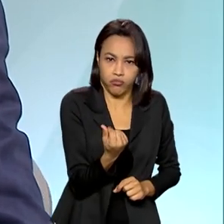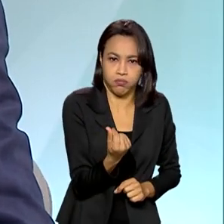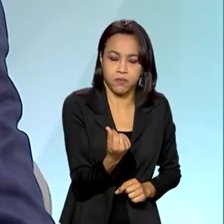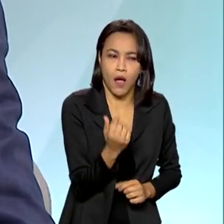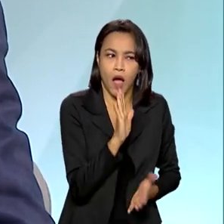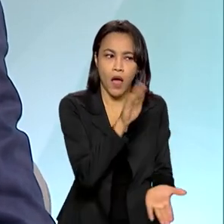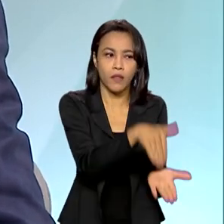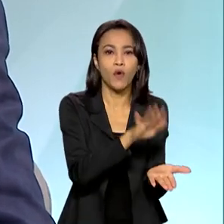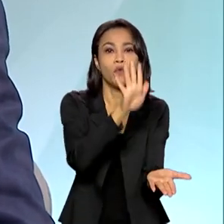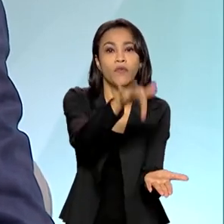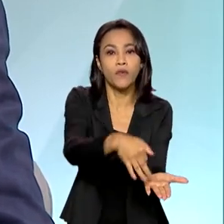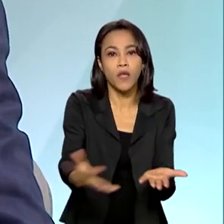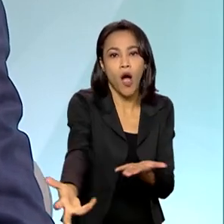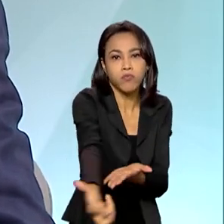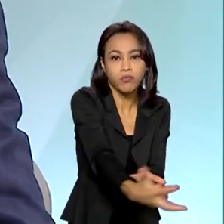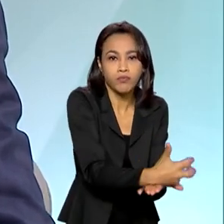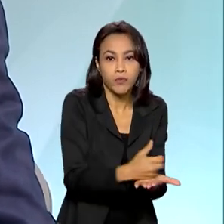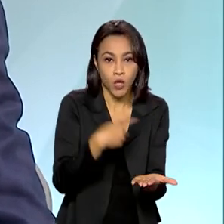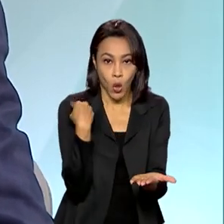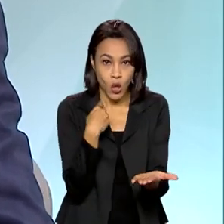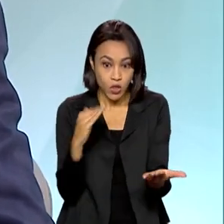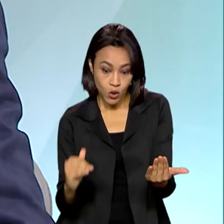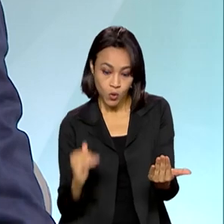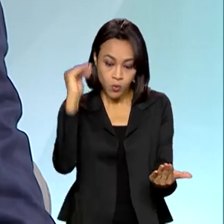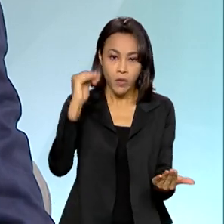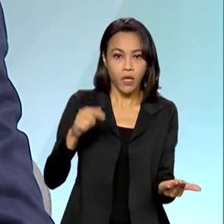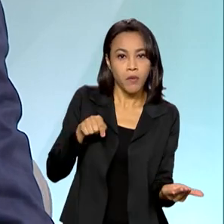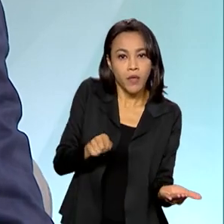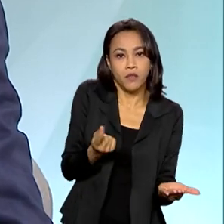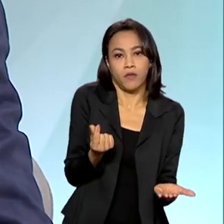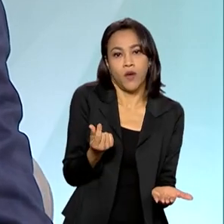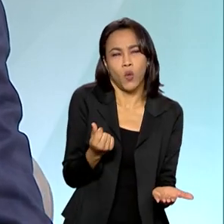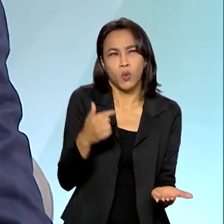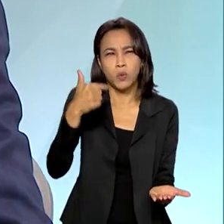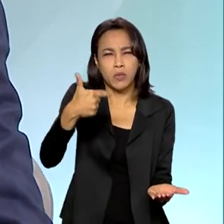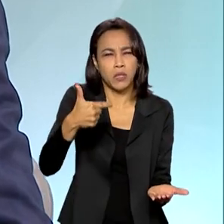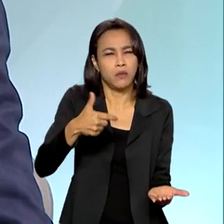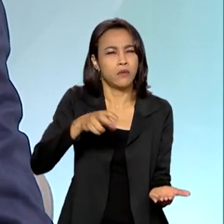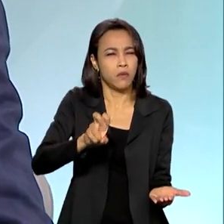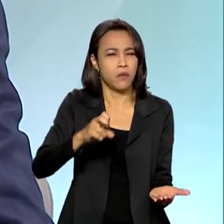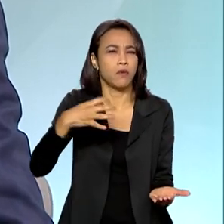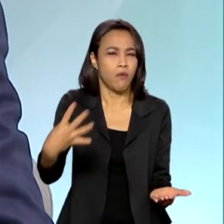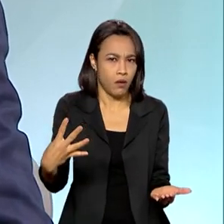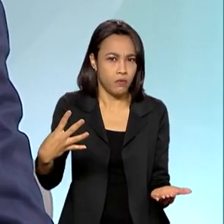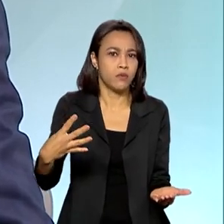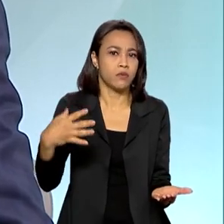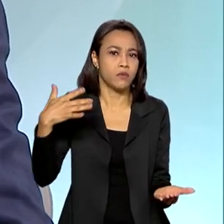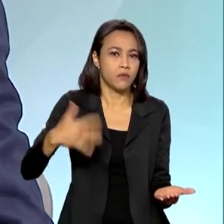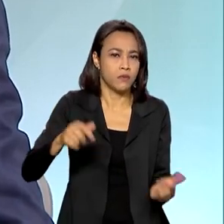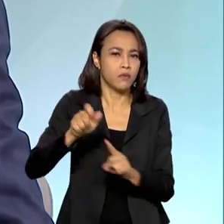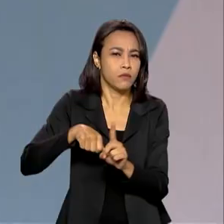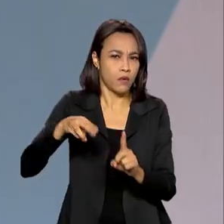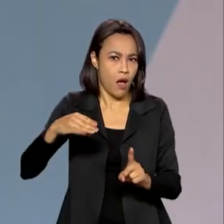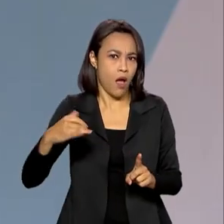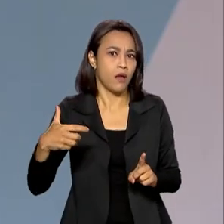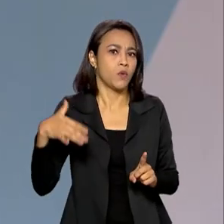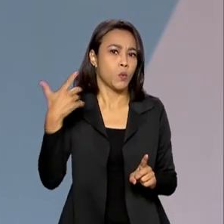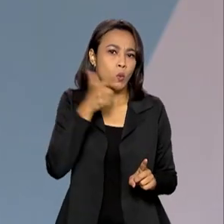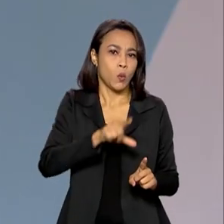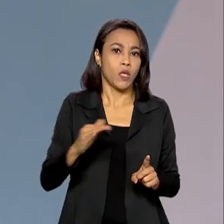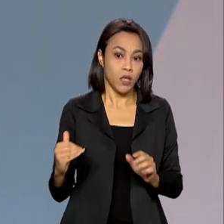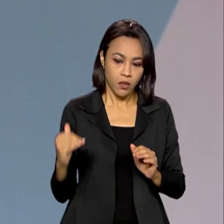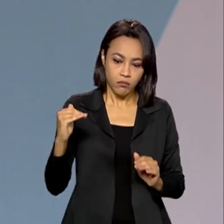o final da safra. Nós já superamos esse valor em 254, posição em março, e